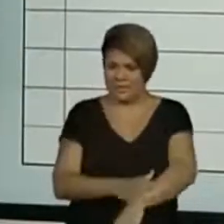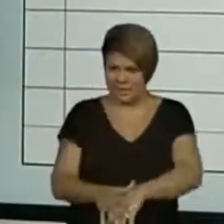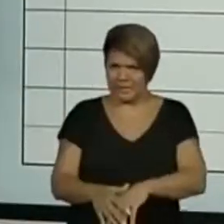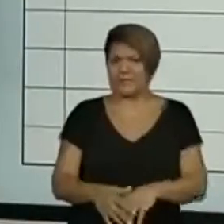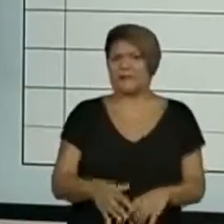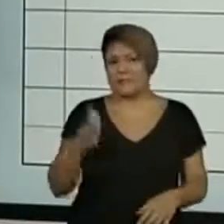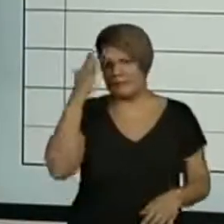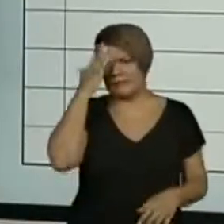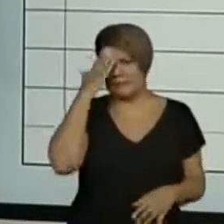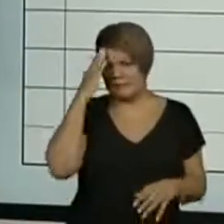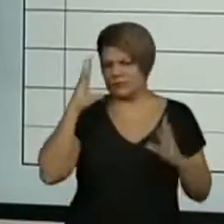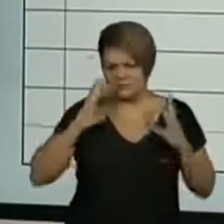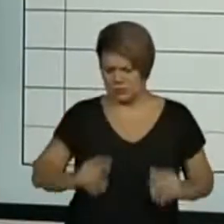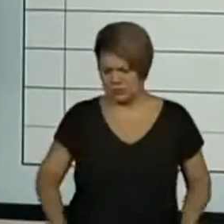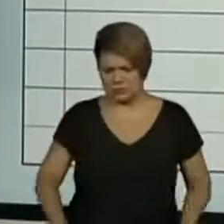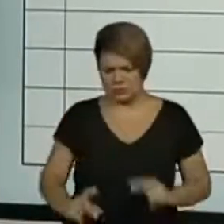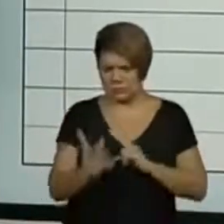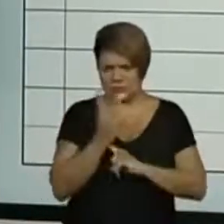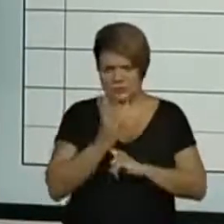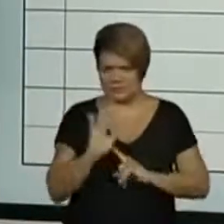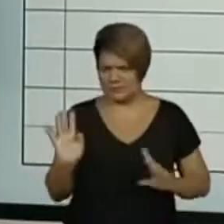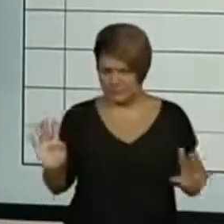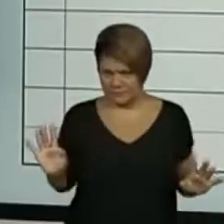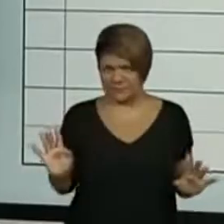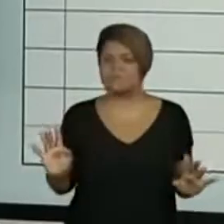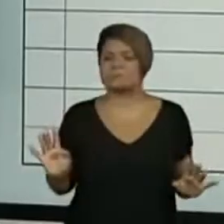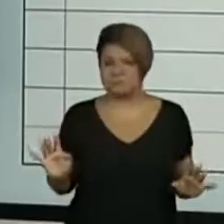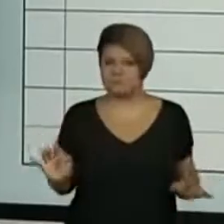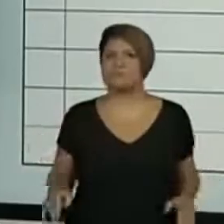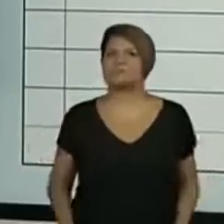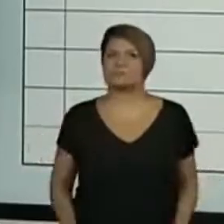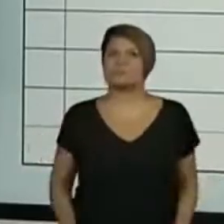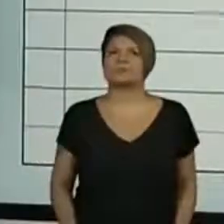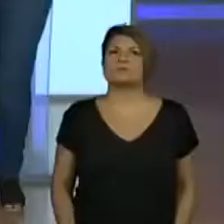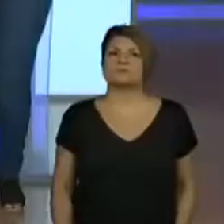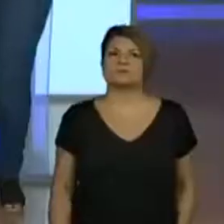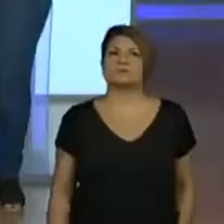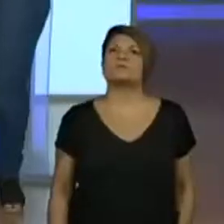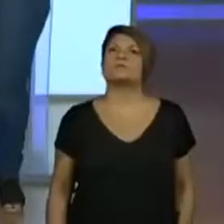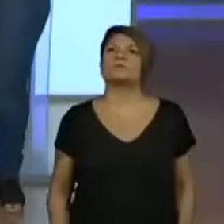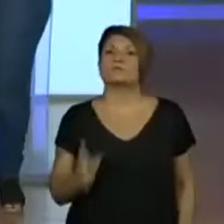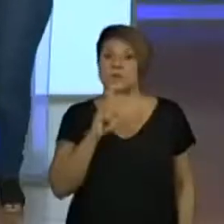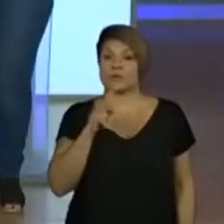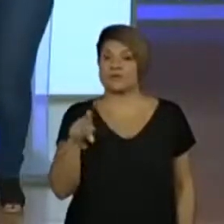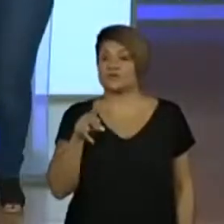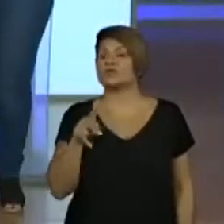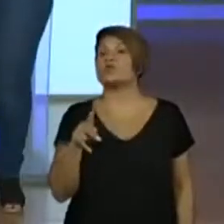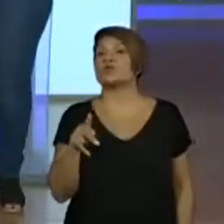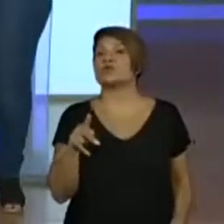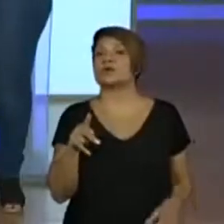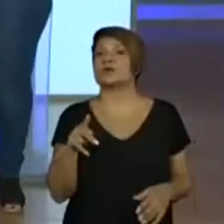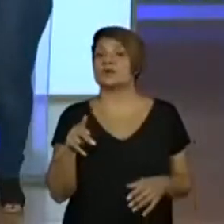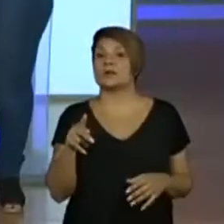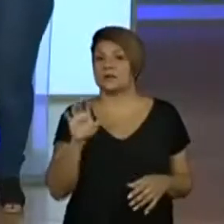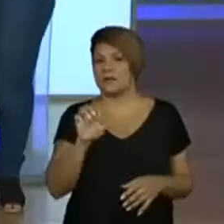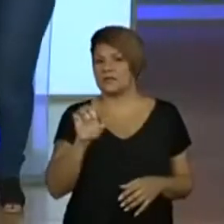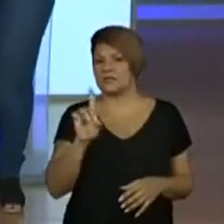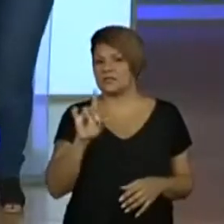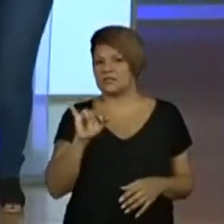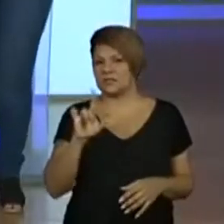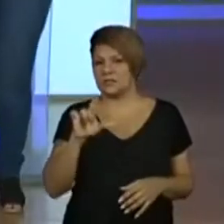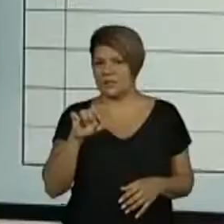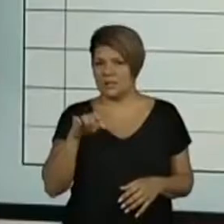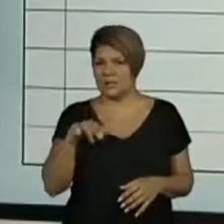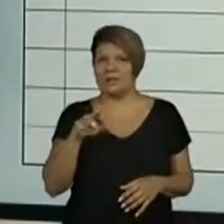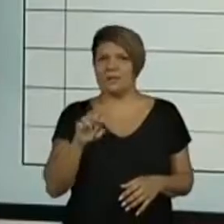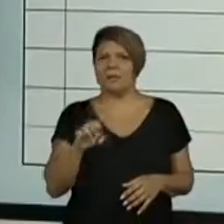entende todas essas proteções que a gente tem quando a gente está falando dos nossos cabelos, Isso, a professora Edilene diz que também protege do atrito da pele.